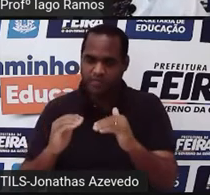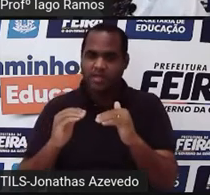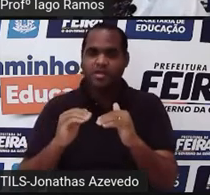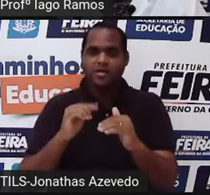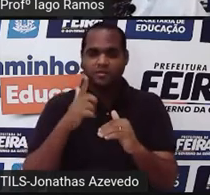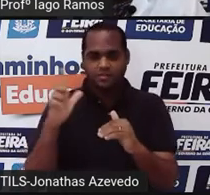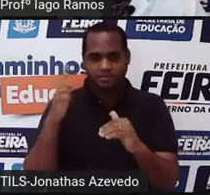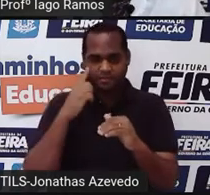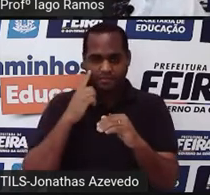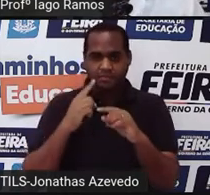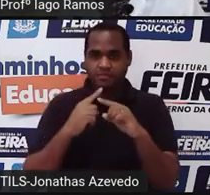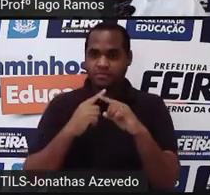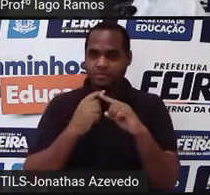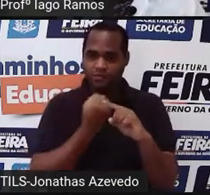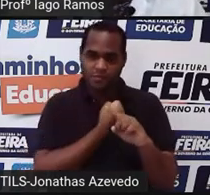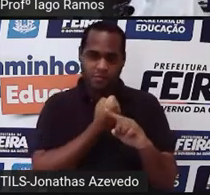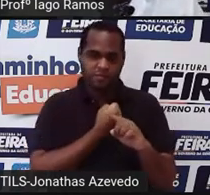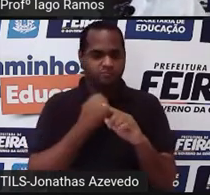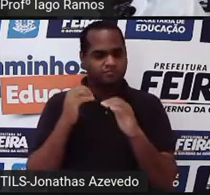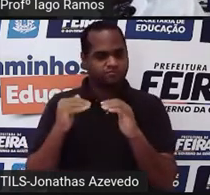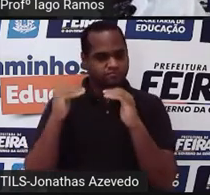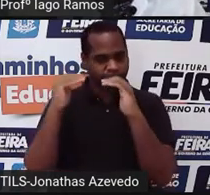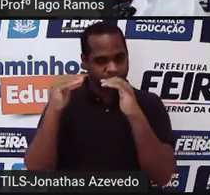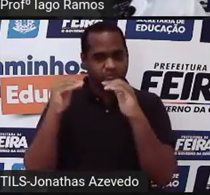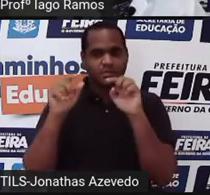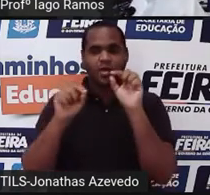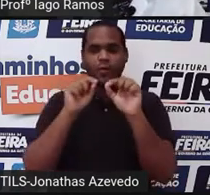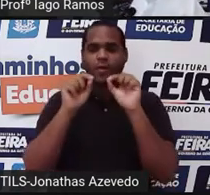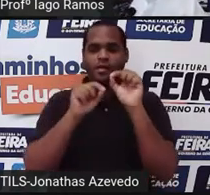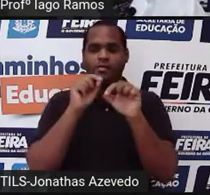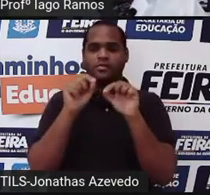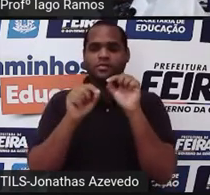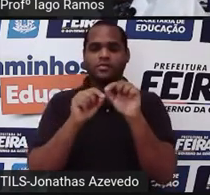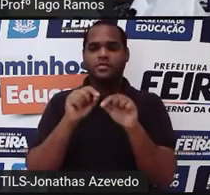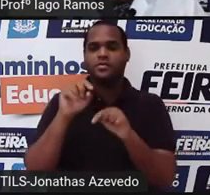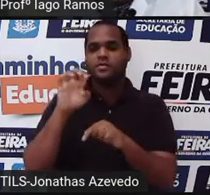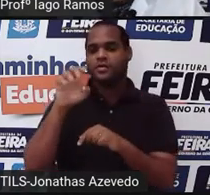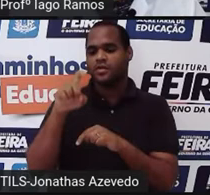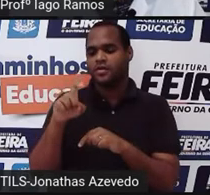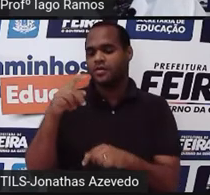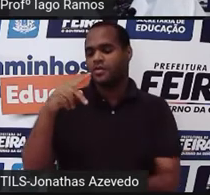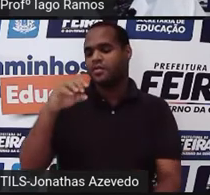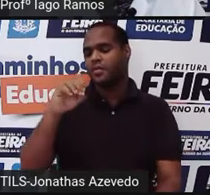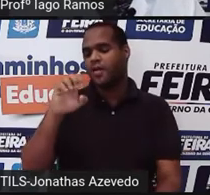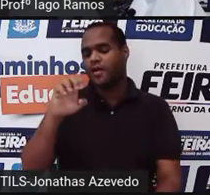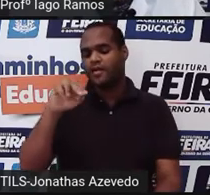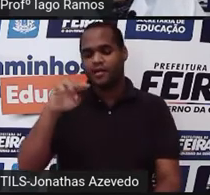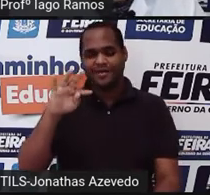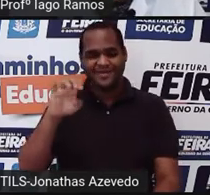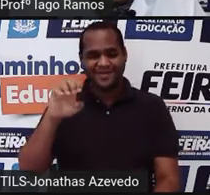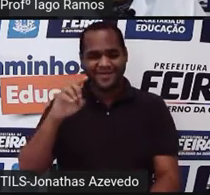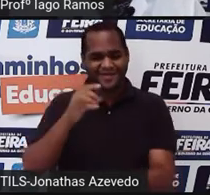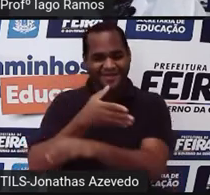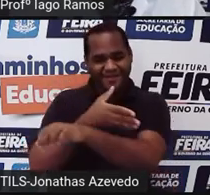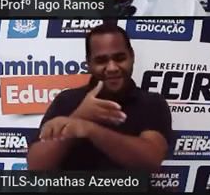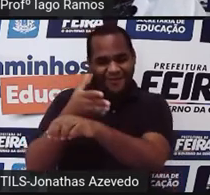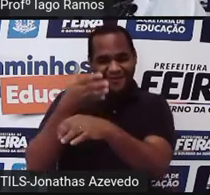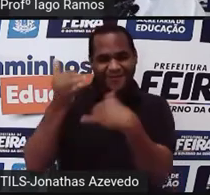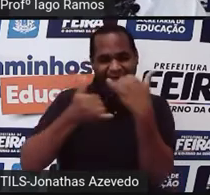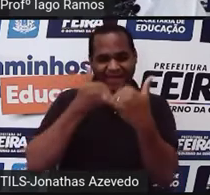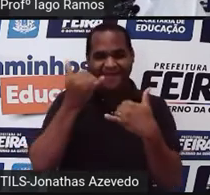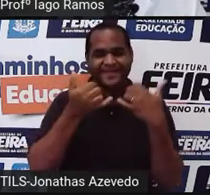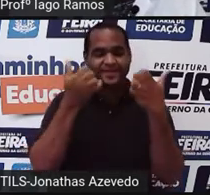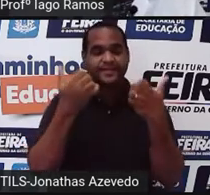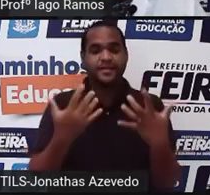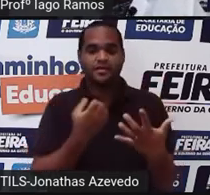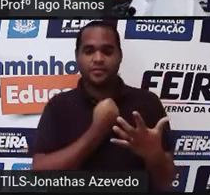numerozinho de cima, né? É chamado de expoente, tá? Eu costumo brincar e dizer